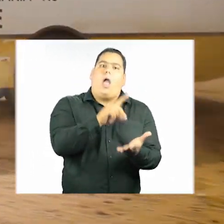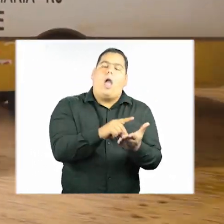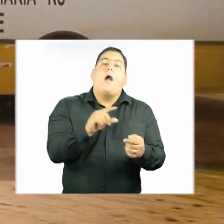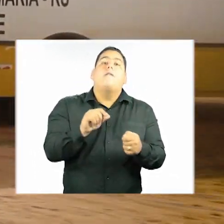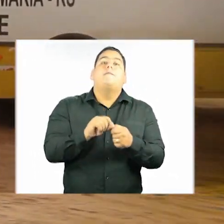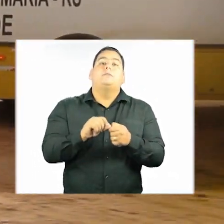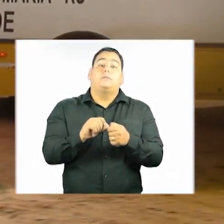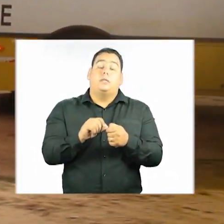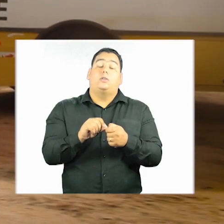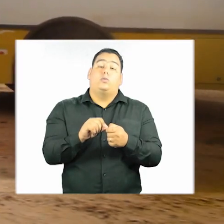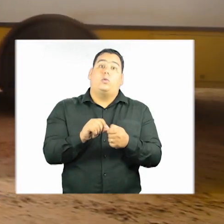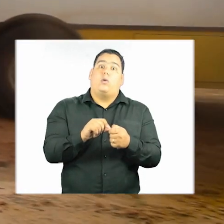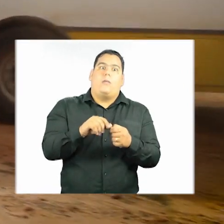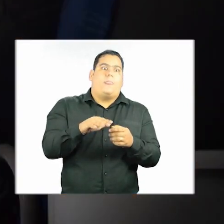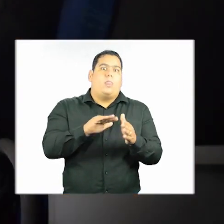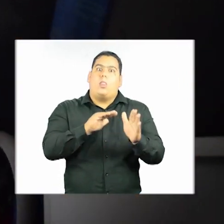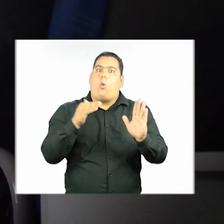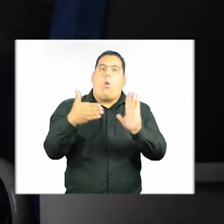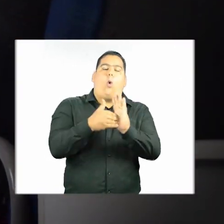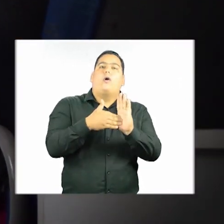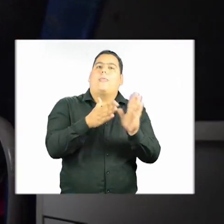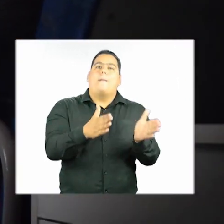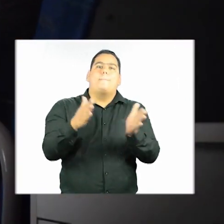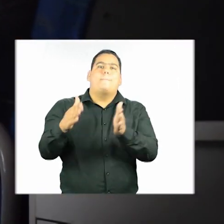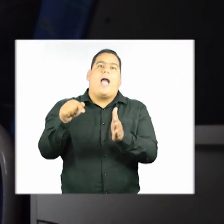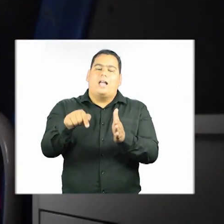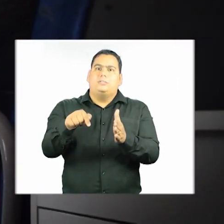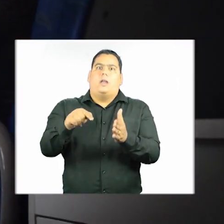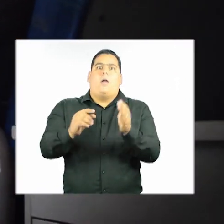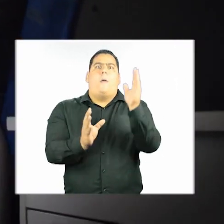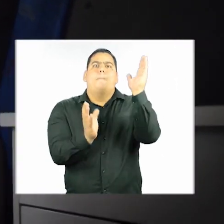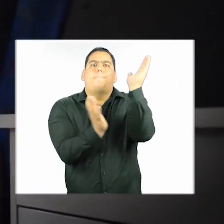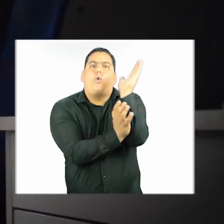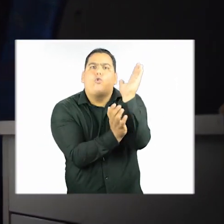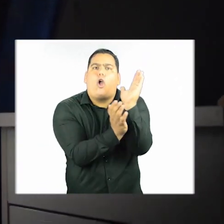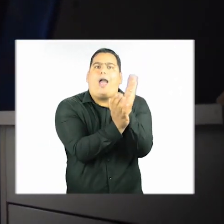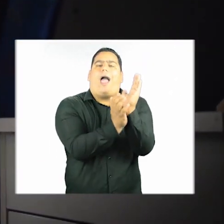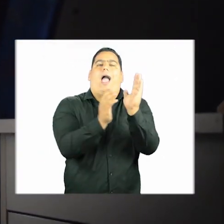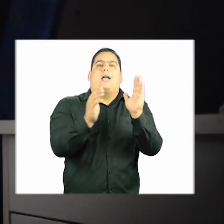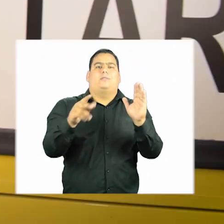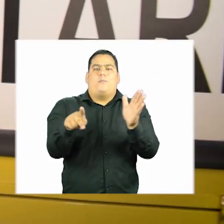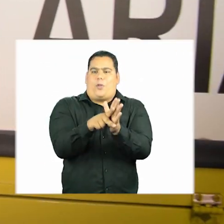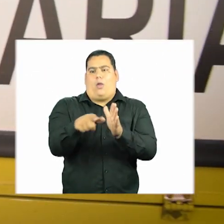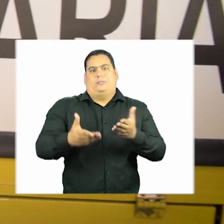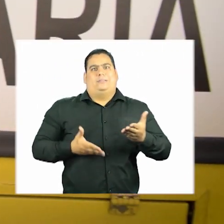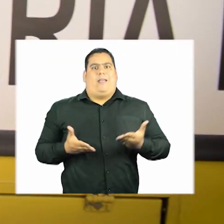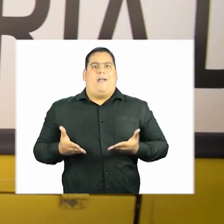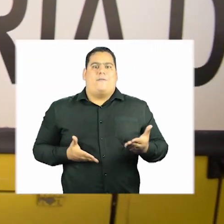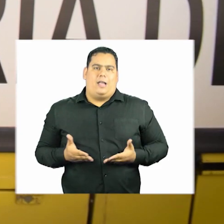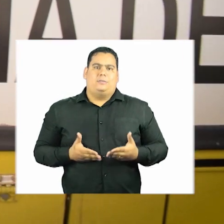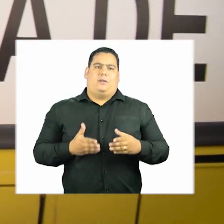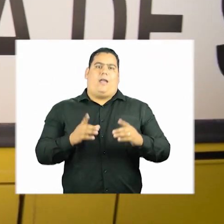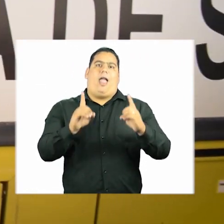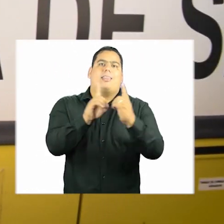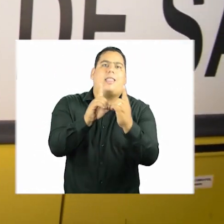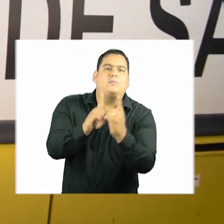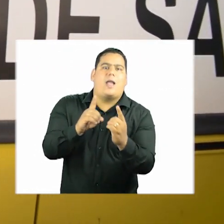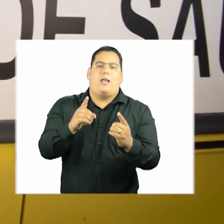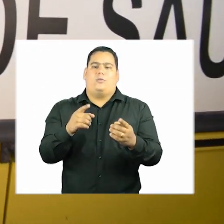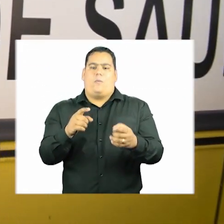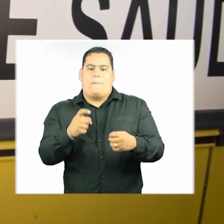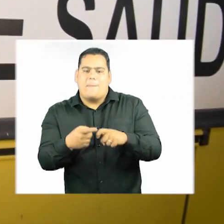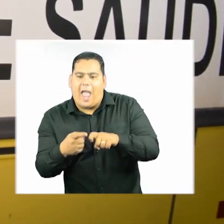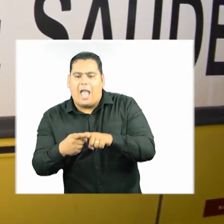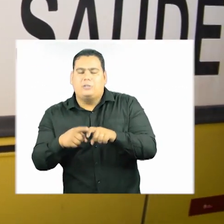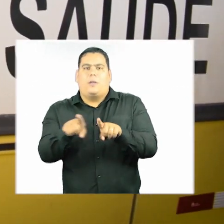realidade, fazendo toda a parte burocrática que o serviço exige. O atendimento